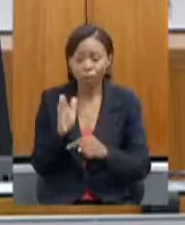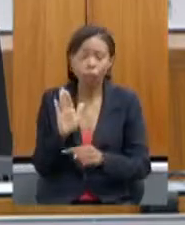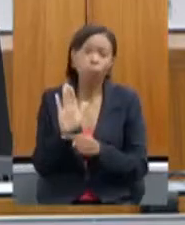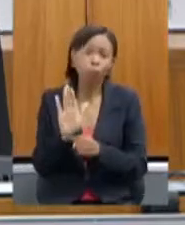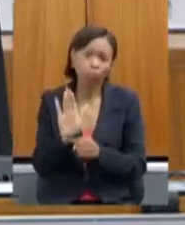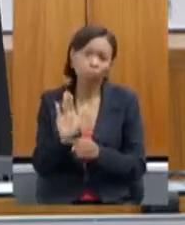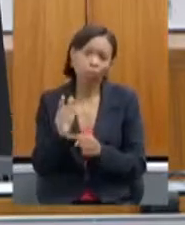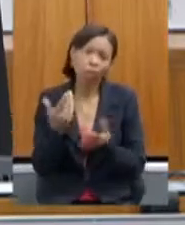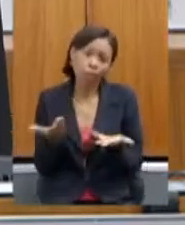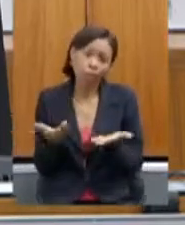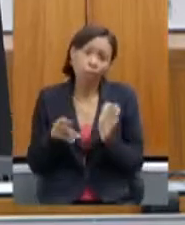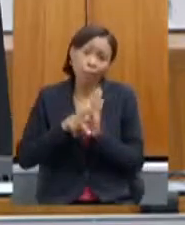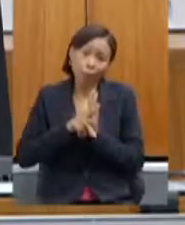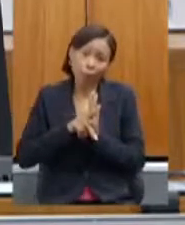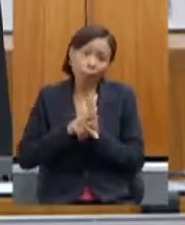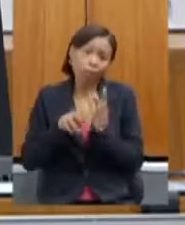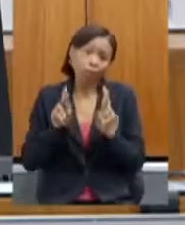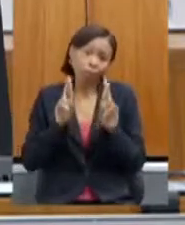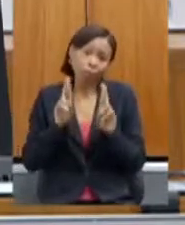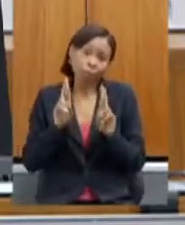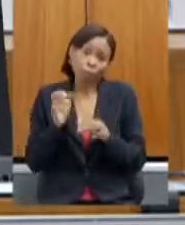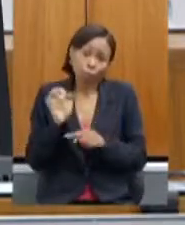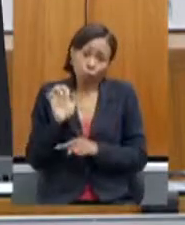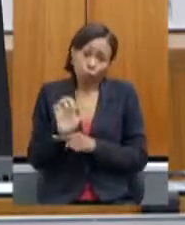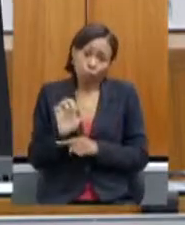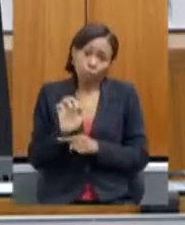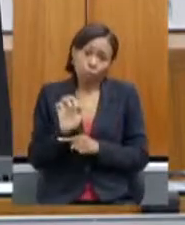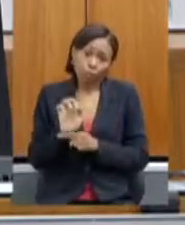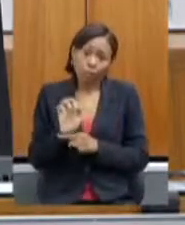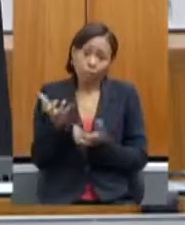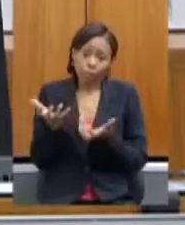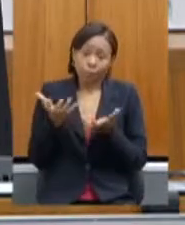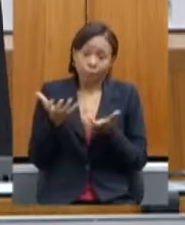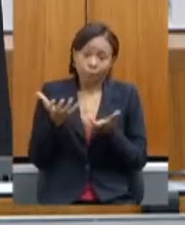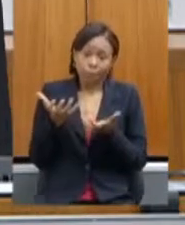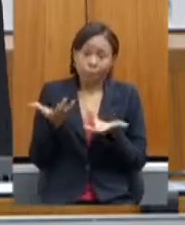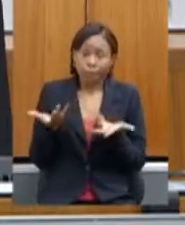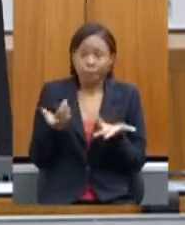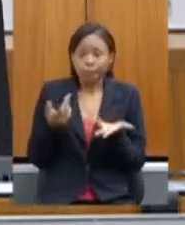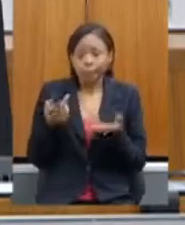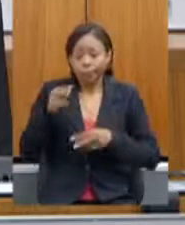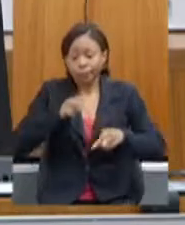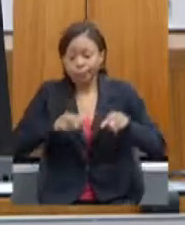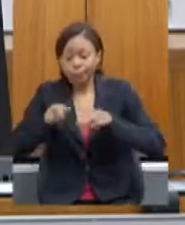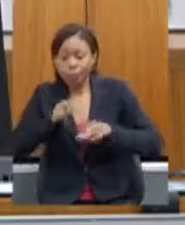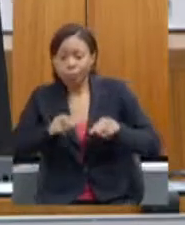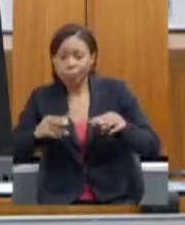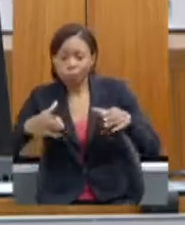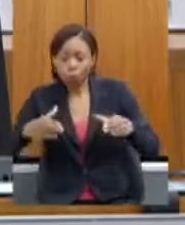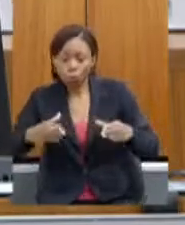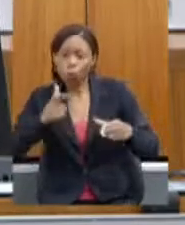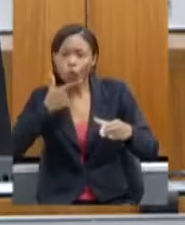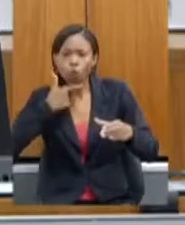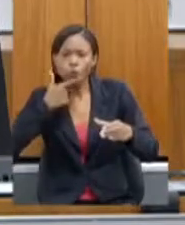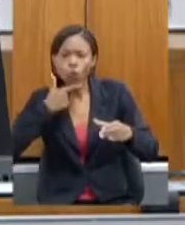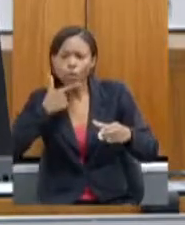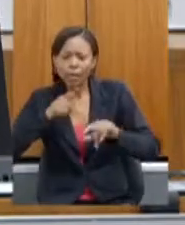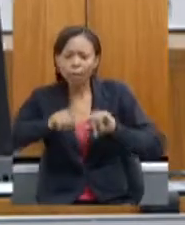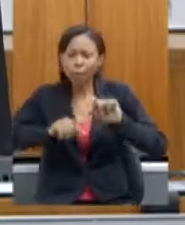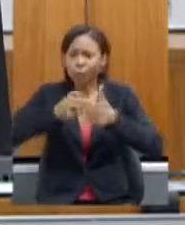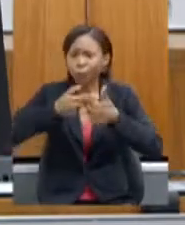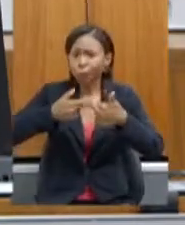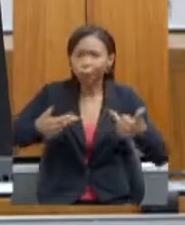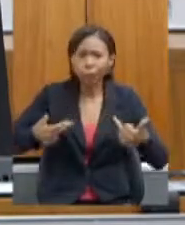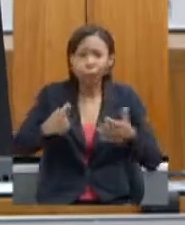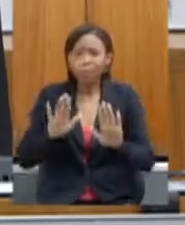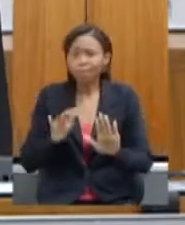do Estado. o Estado quer que o produtor analise seus queijos, analise seus produtos, mas não dá estrutura suficiente. Então, isso